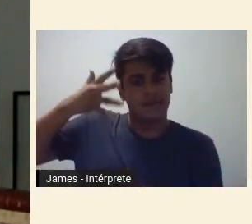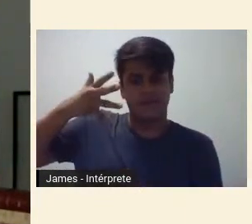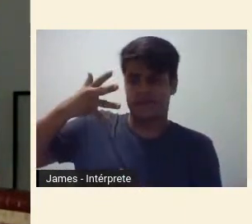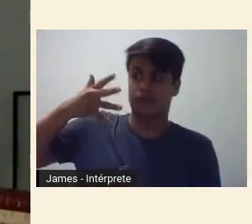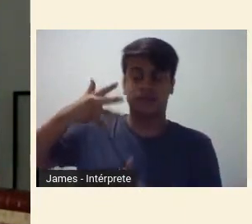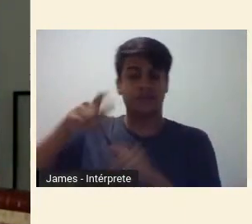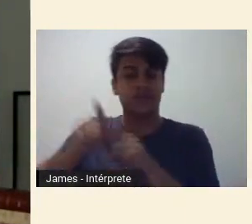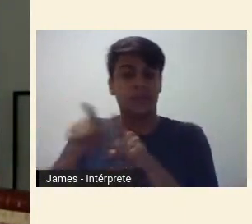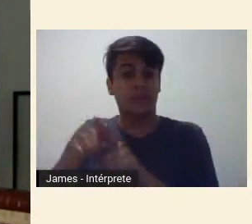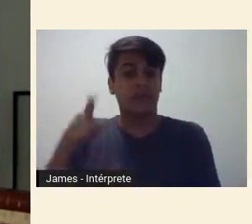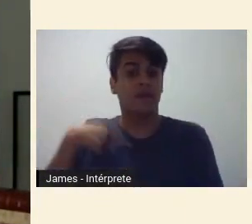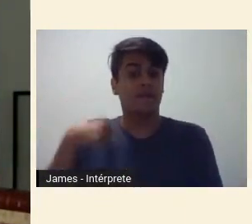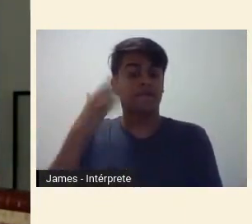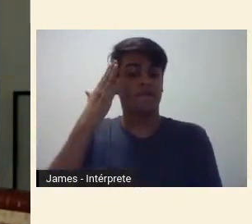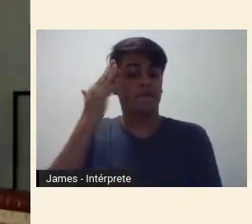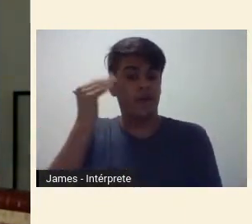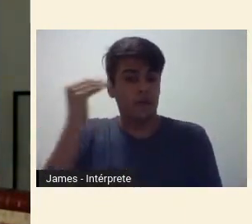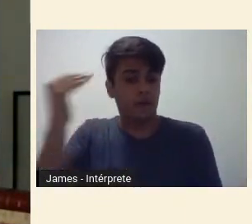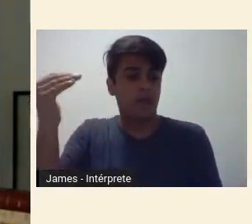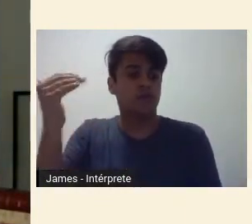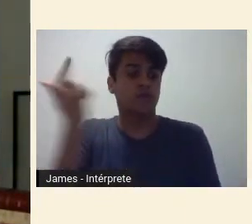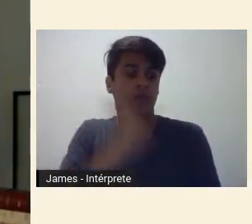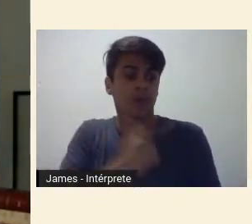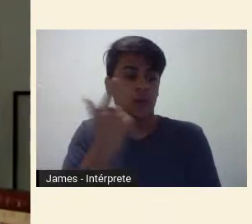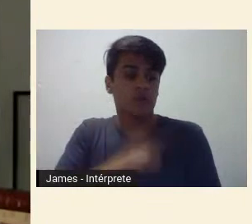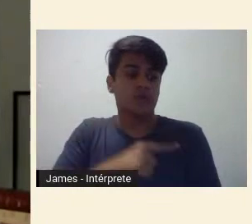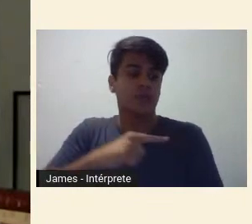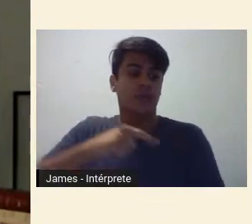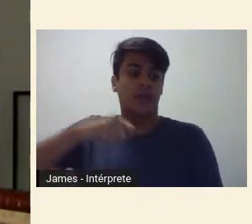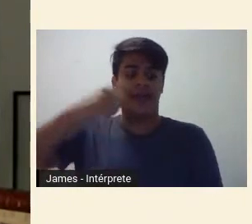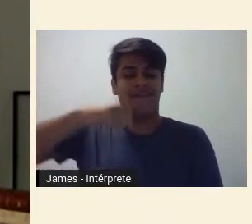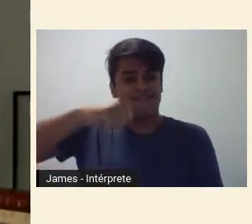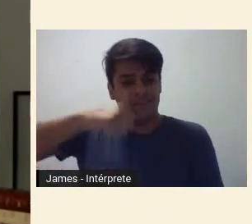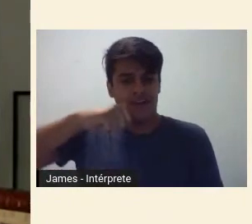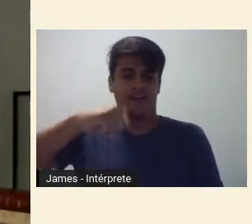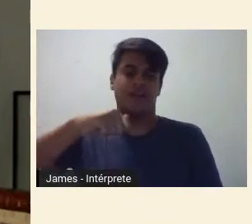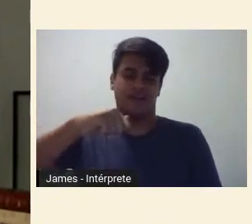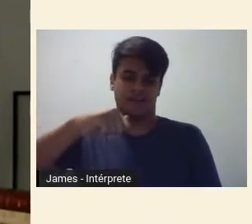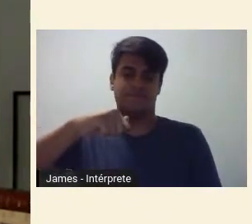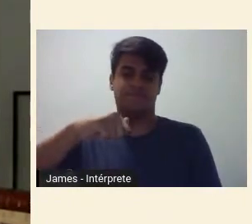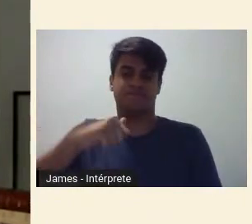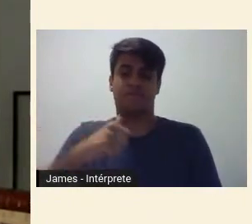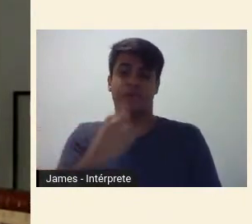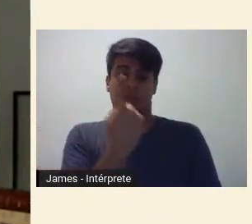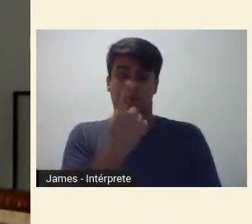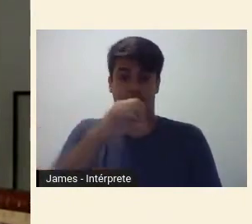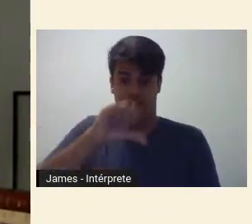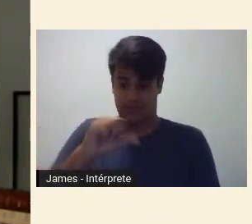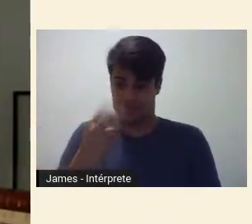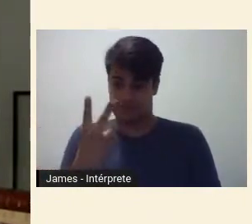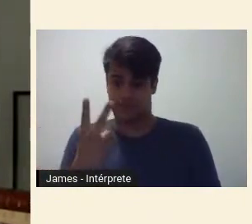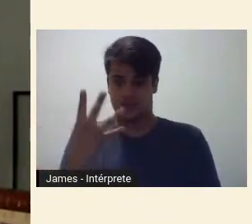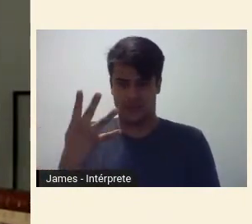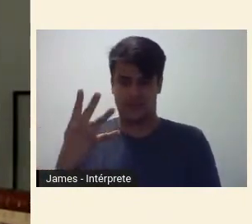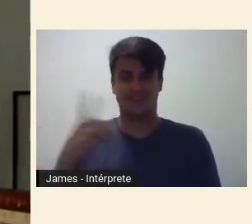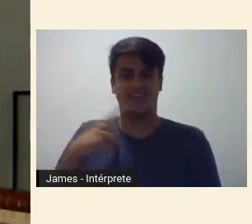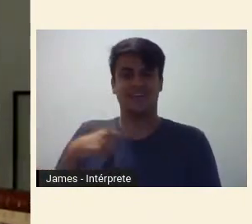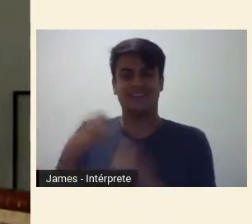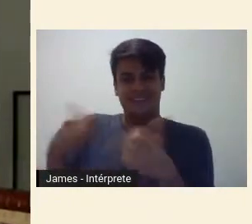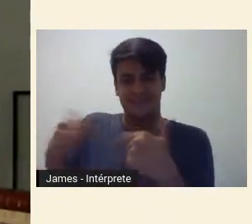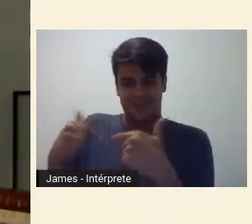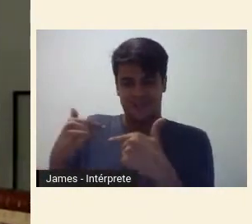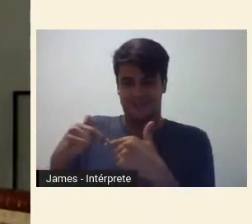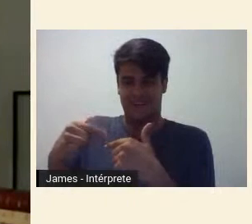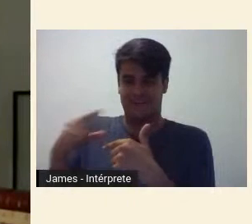forte que avalizava a iniciativa desses jovens. Em 1924, ele renunciou à sua cadeira na Academia Brasileira de Letras